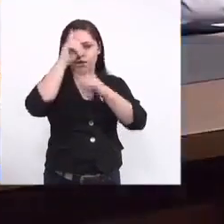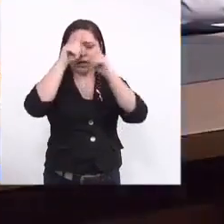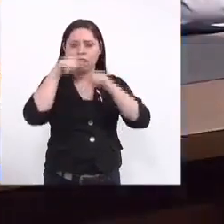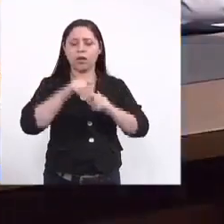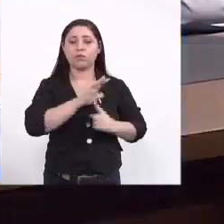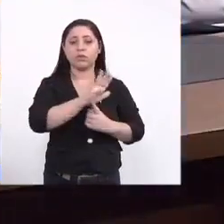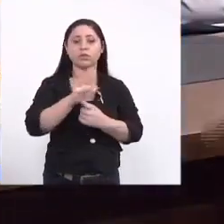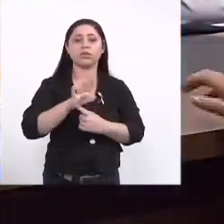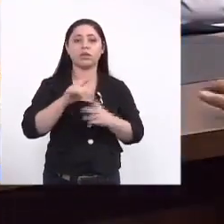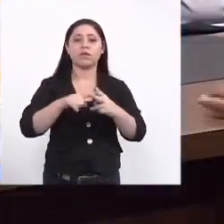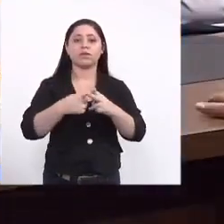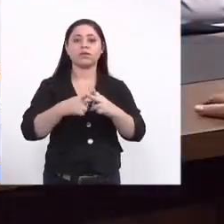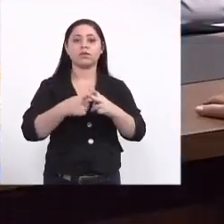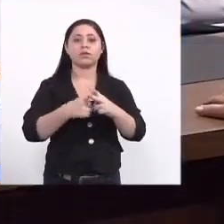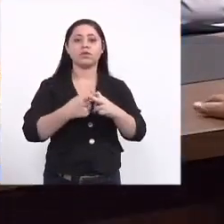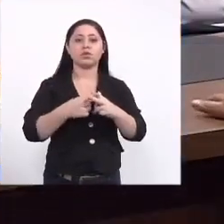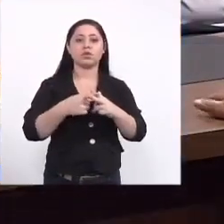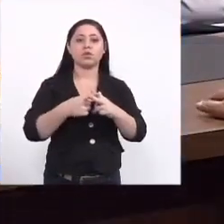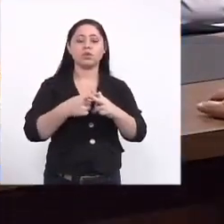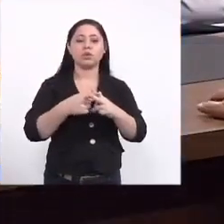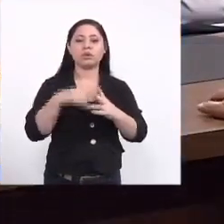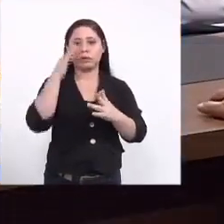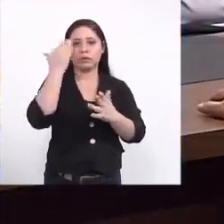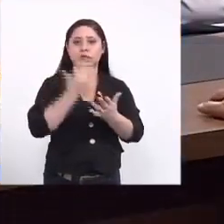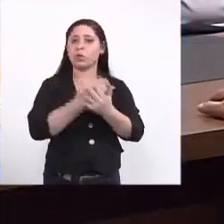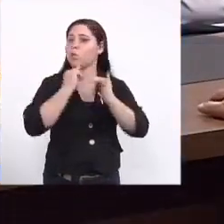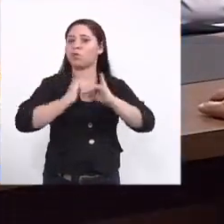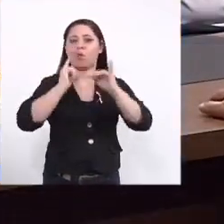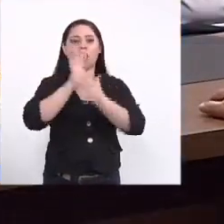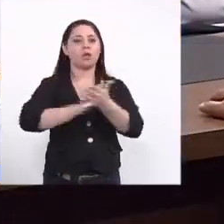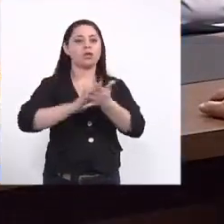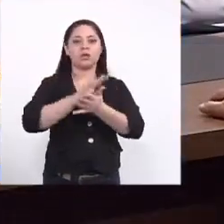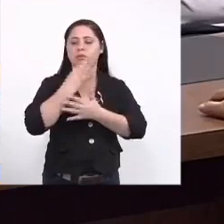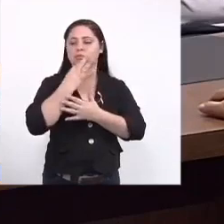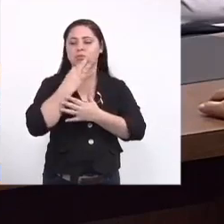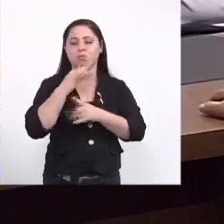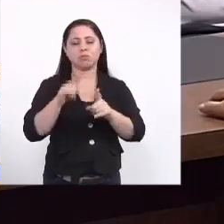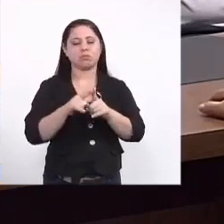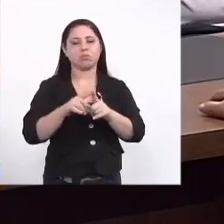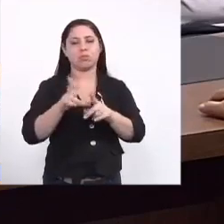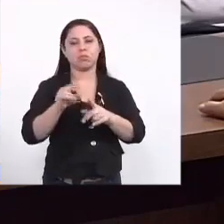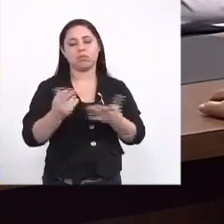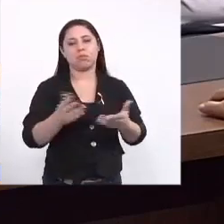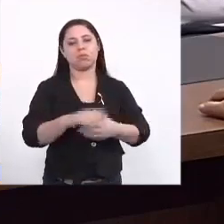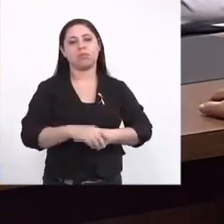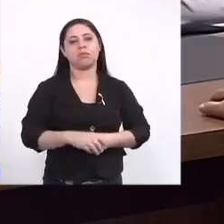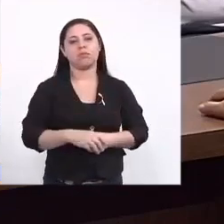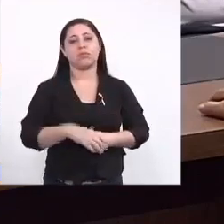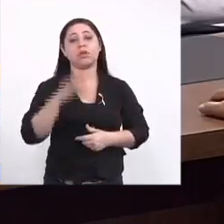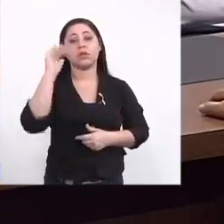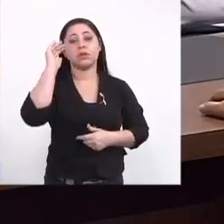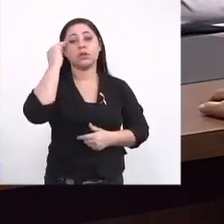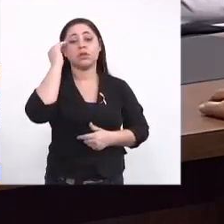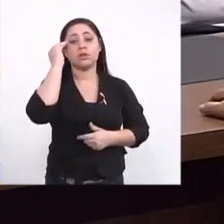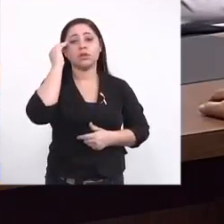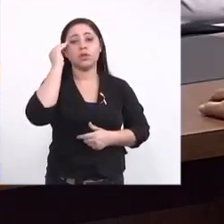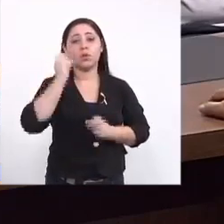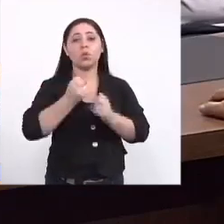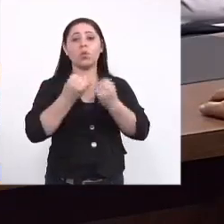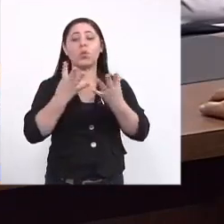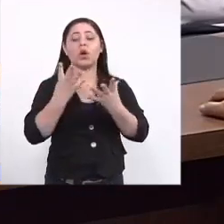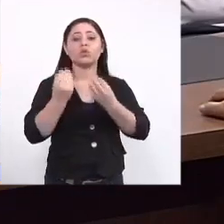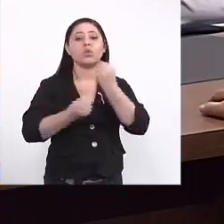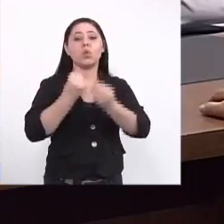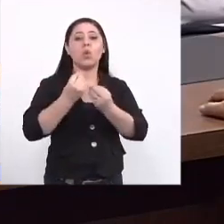apresentar essa ferramenta que eu acredito que não está sendo muito divulgada nem é muito conhecida e entender quais são as